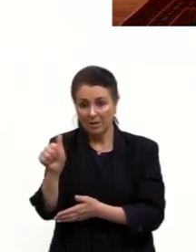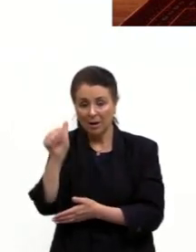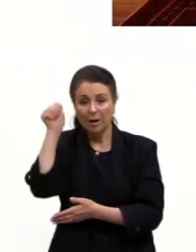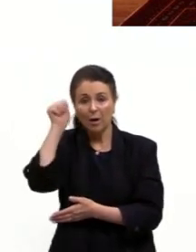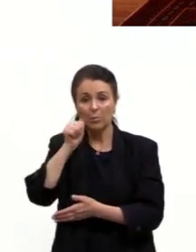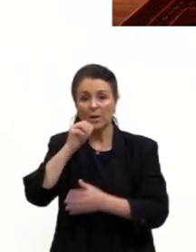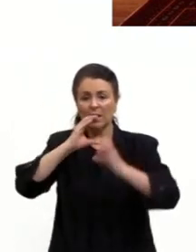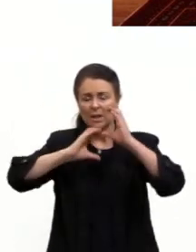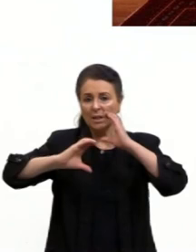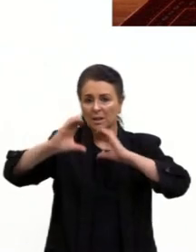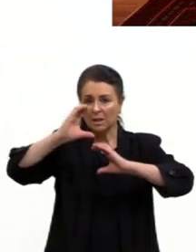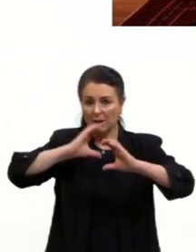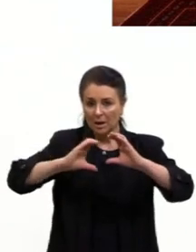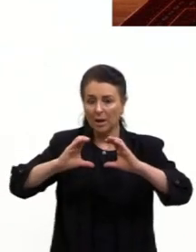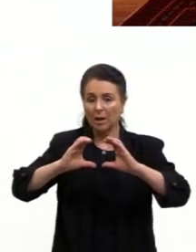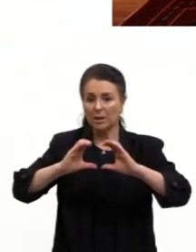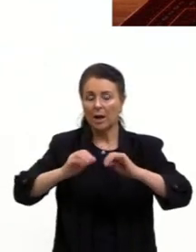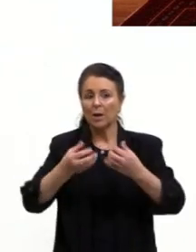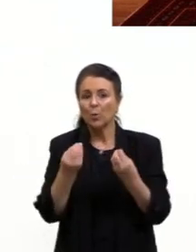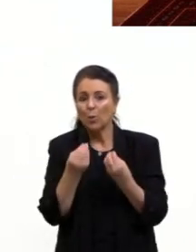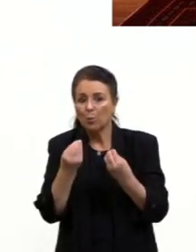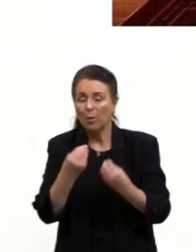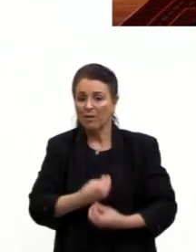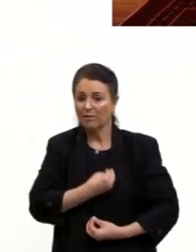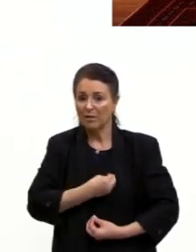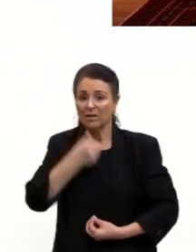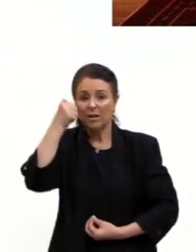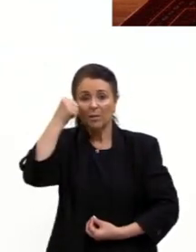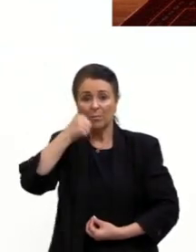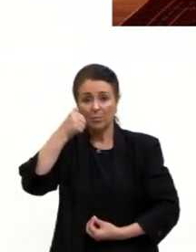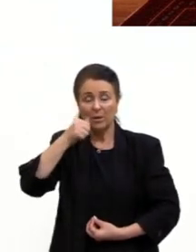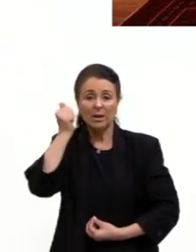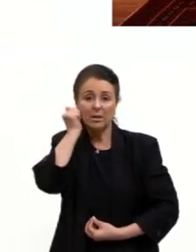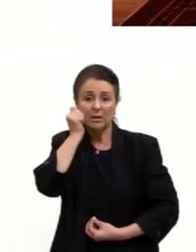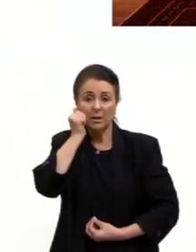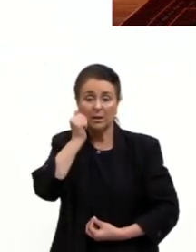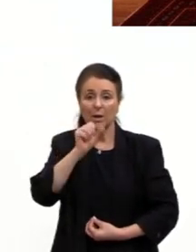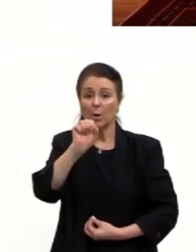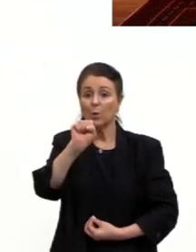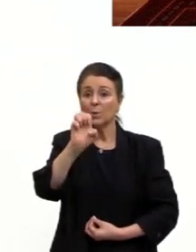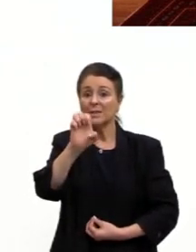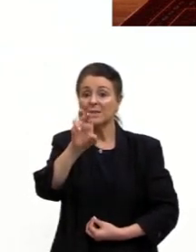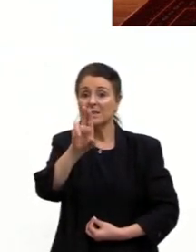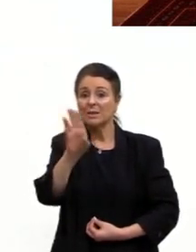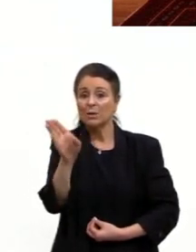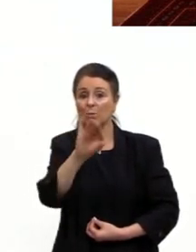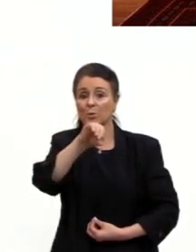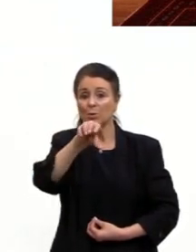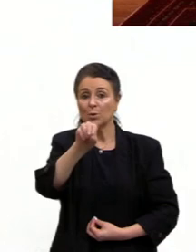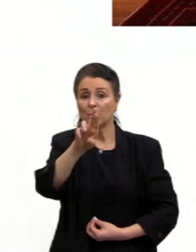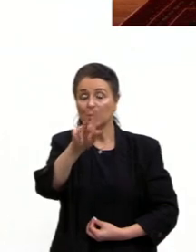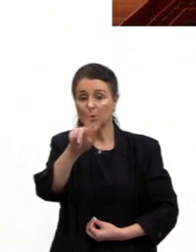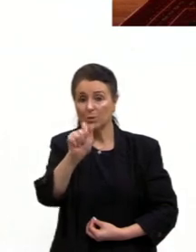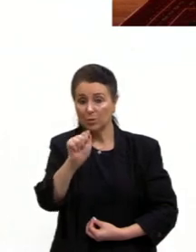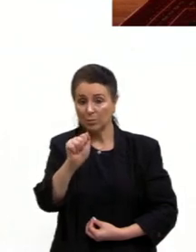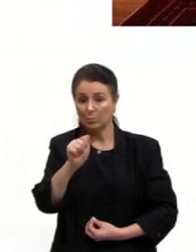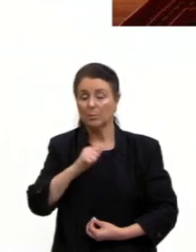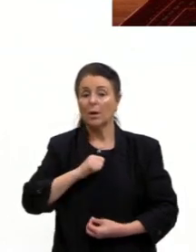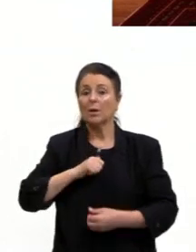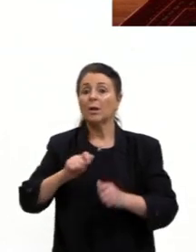canta sobre a condição de ser uma mulher negra. Seu Jorge, ator, músico, um artista importantíssimo.